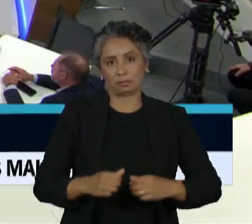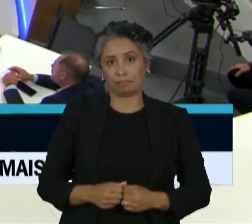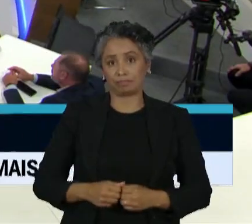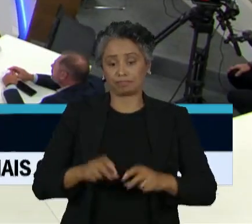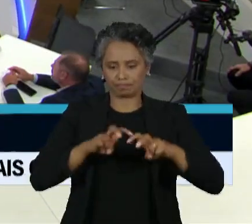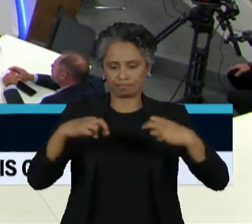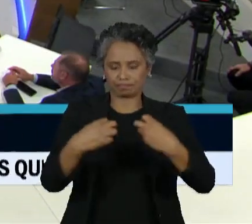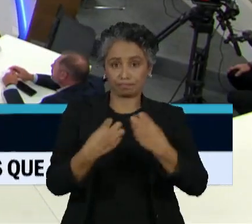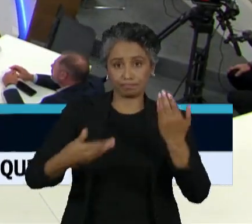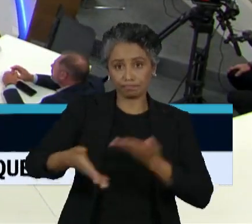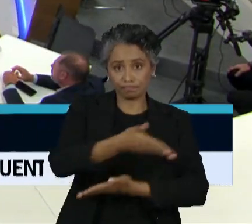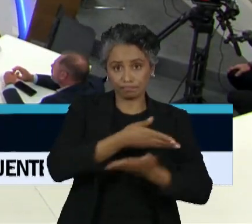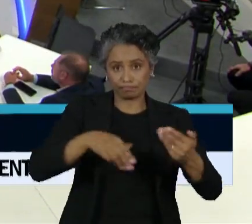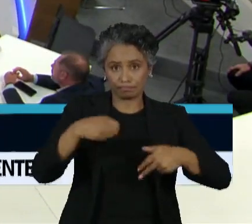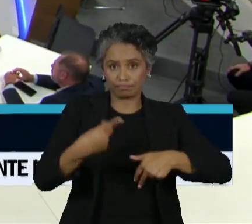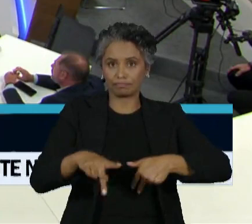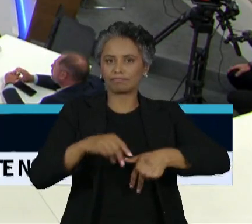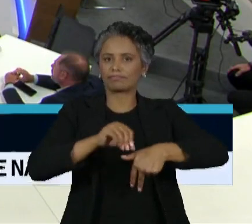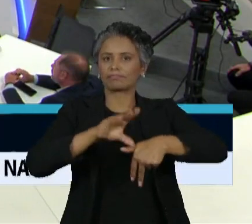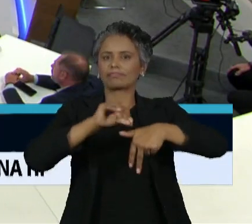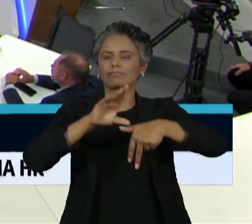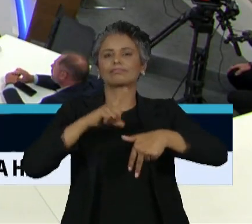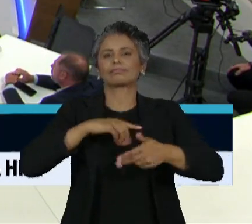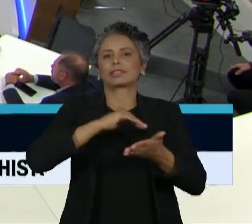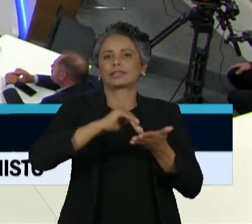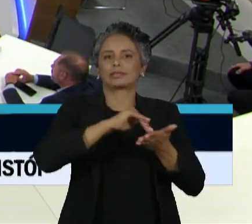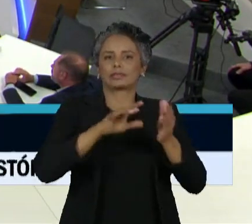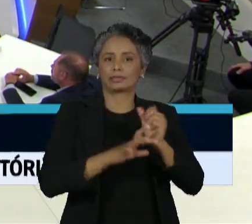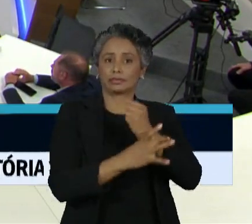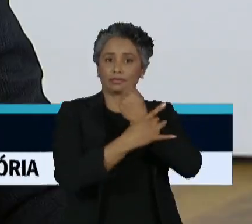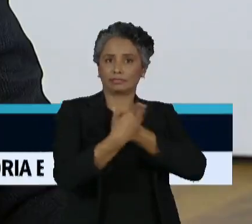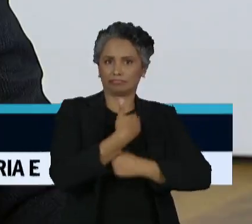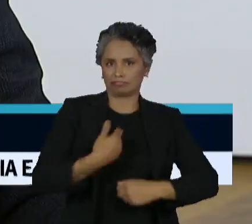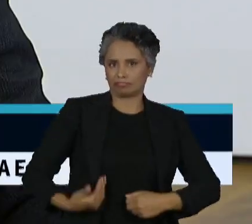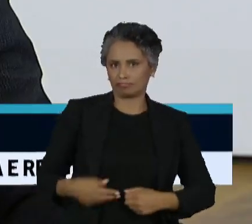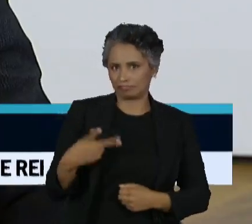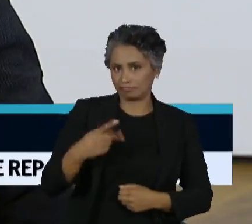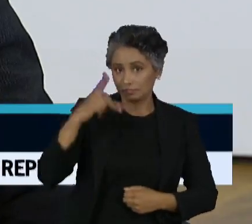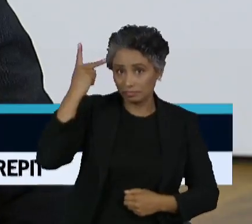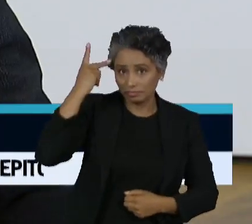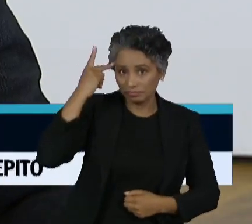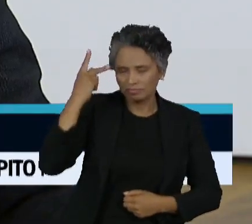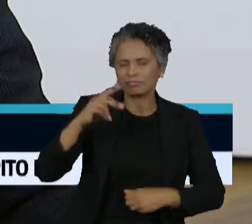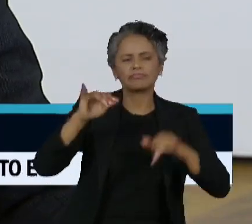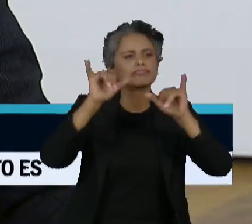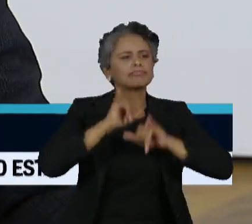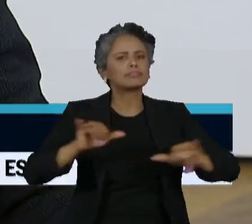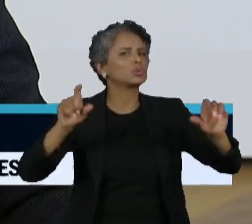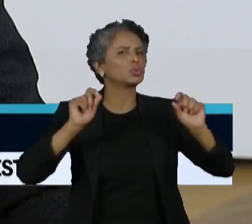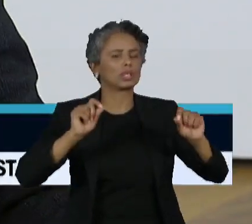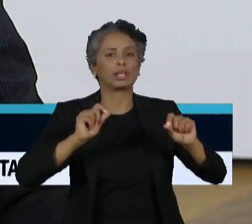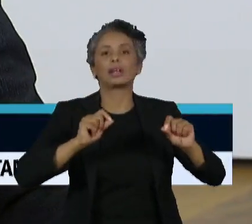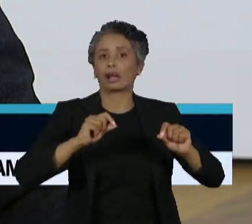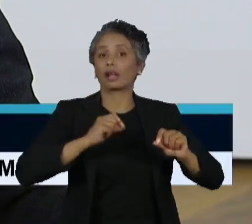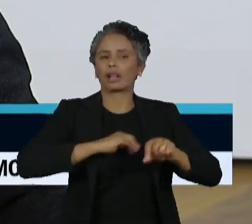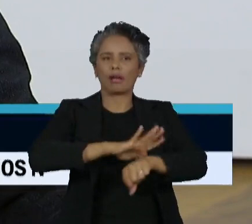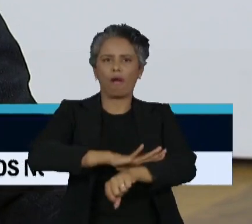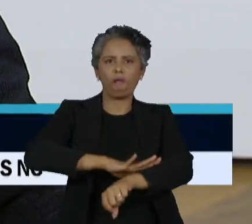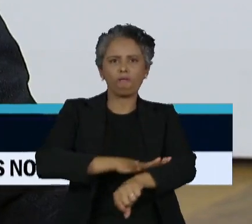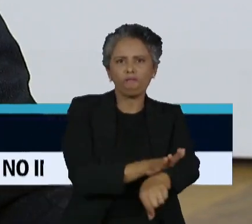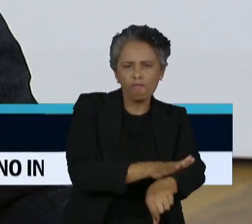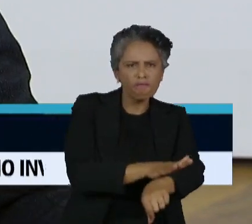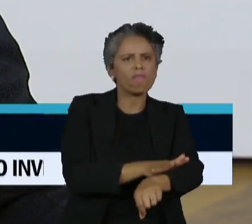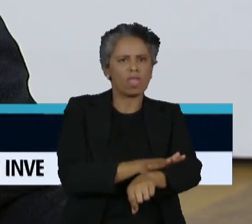Roda Viva da TV Cultura, o secretário de Segurança Pública de São Paulo, Guilherme De Rite, afirmou que o racismo não está